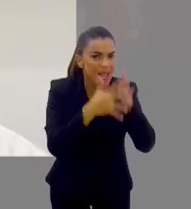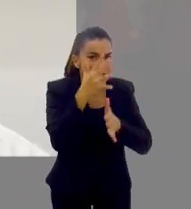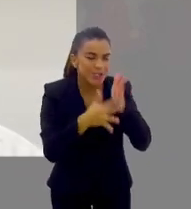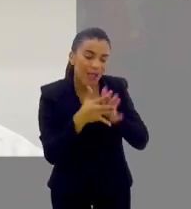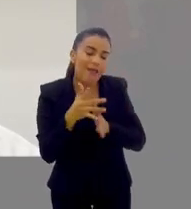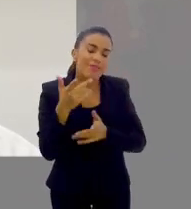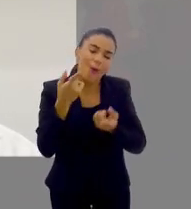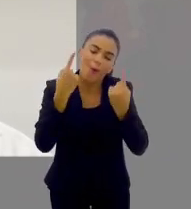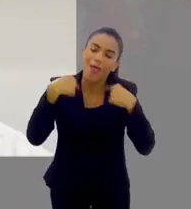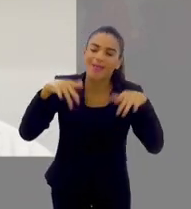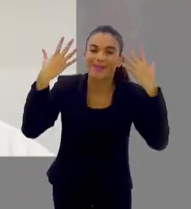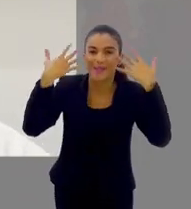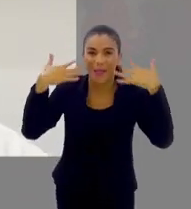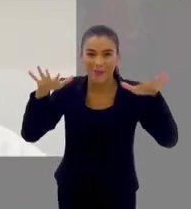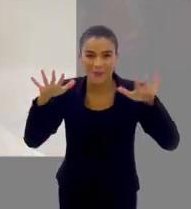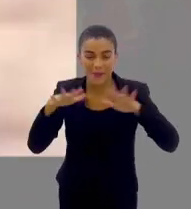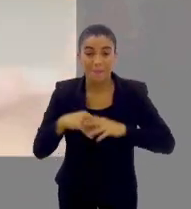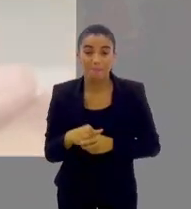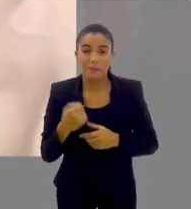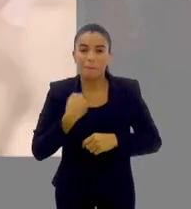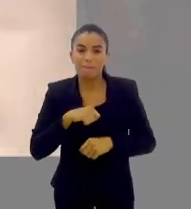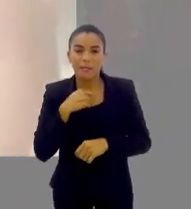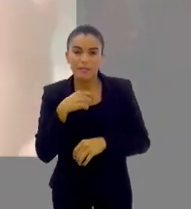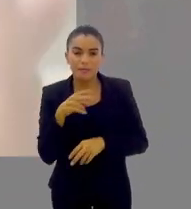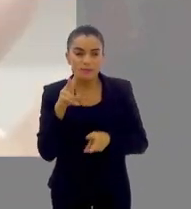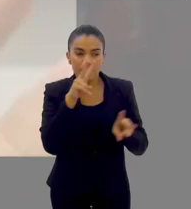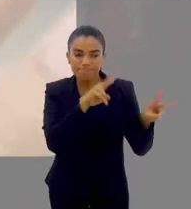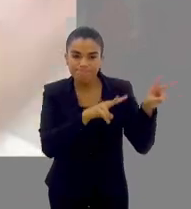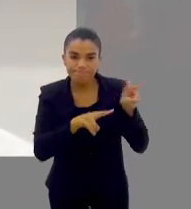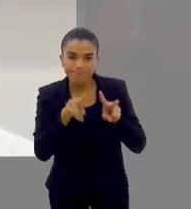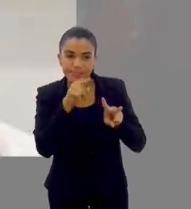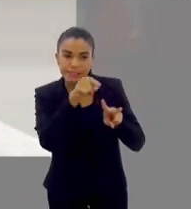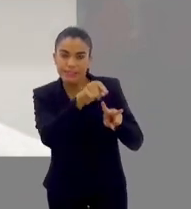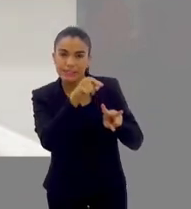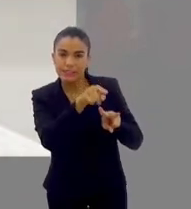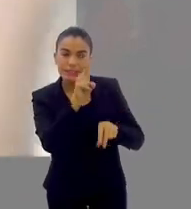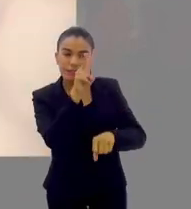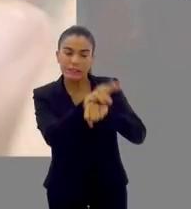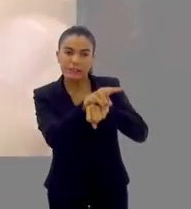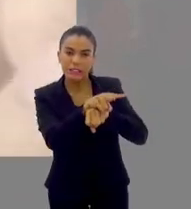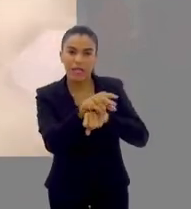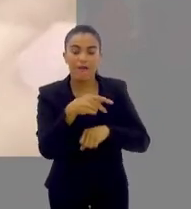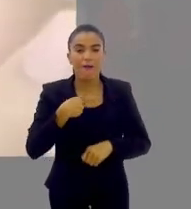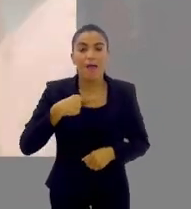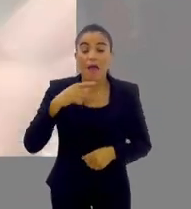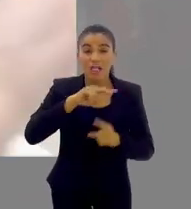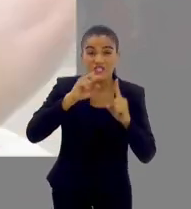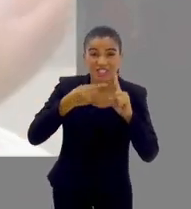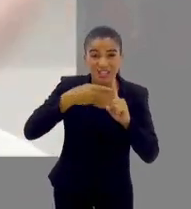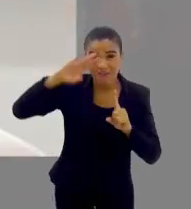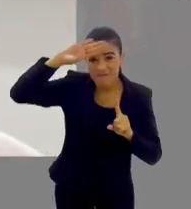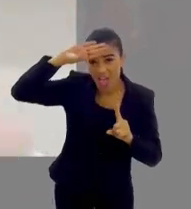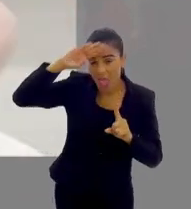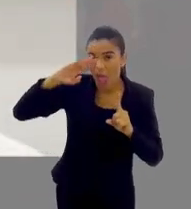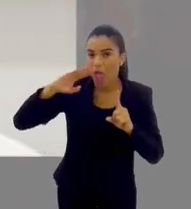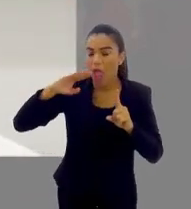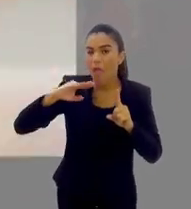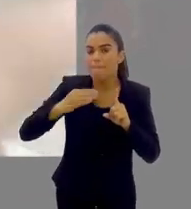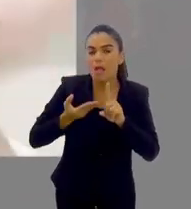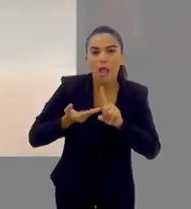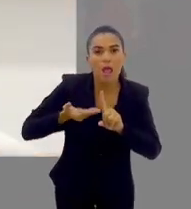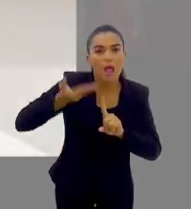tem baixa imunidade natural. Então, nós temos que ficar de olho nas gestantes, gestante com febre alta, quadro de dengue, o